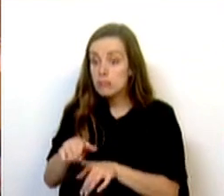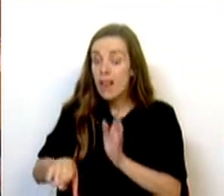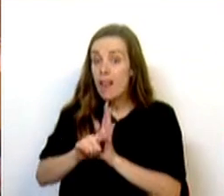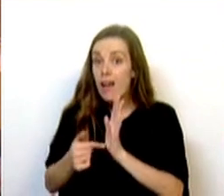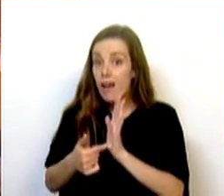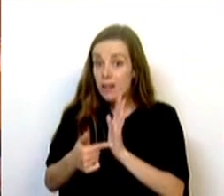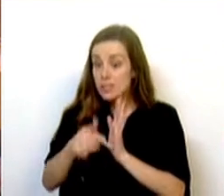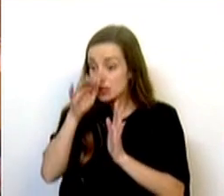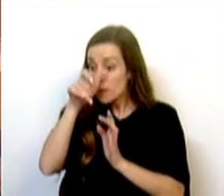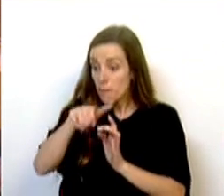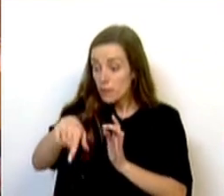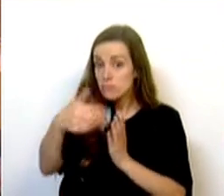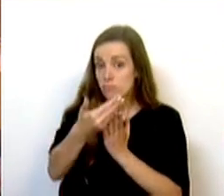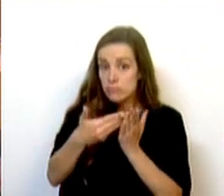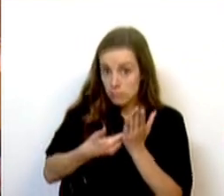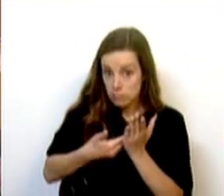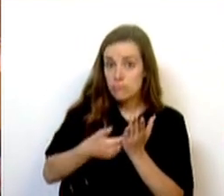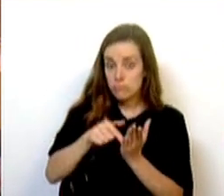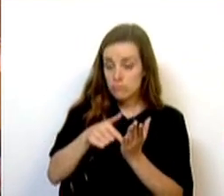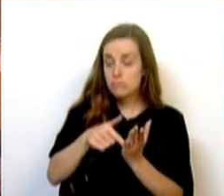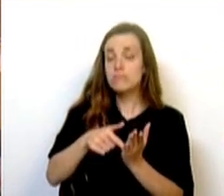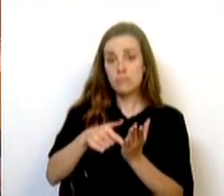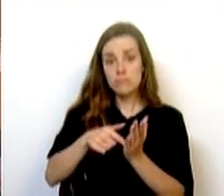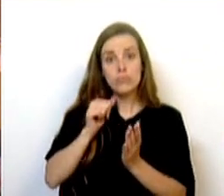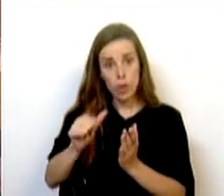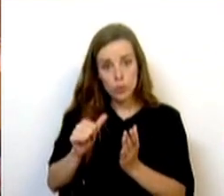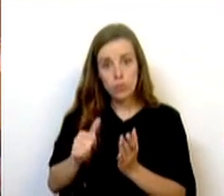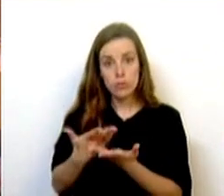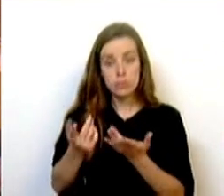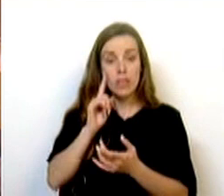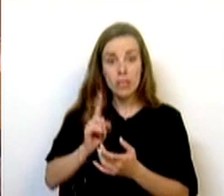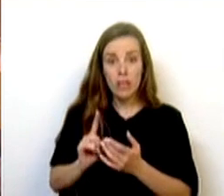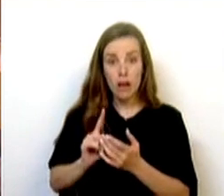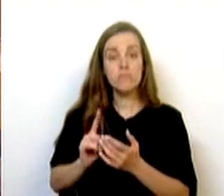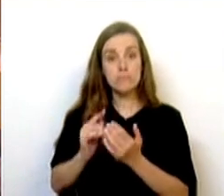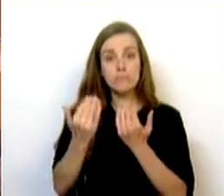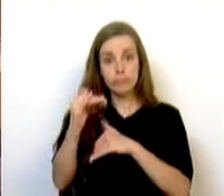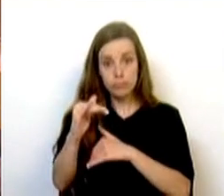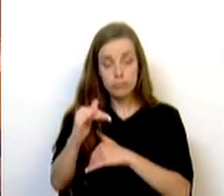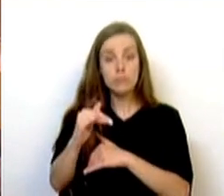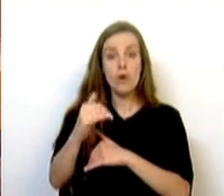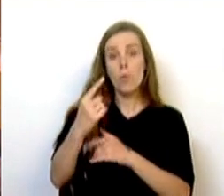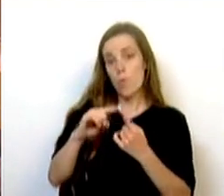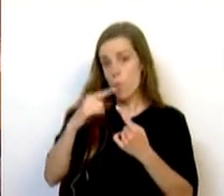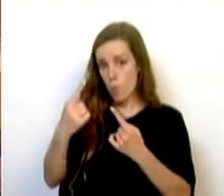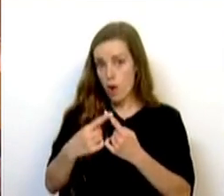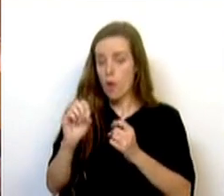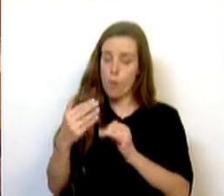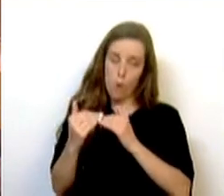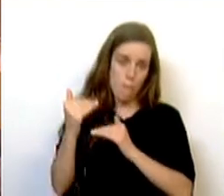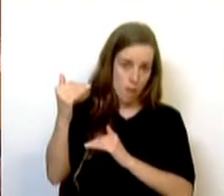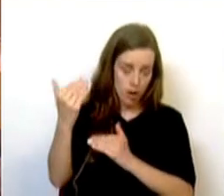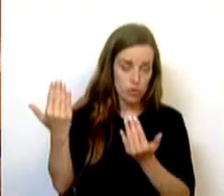habilitado com título de residência em Portugal, de validade igual ou superior a um ano, não obstante o